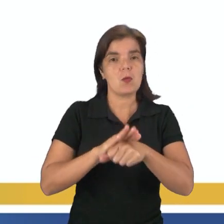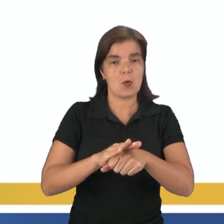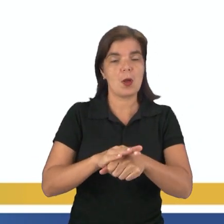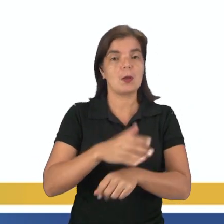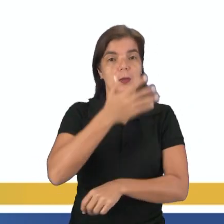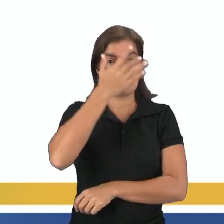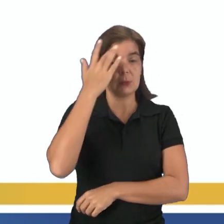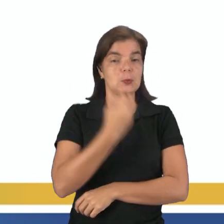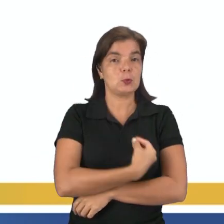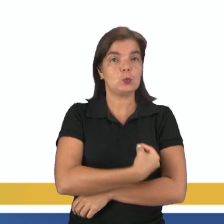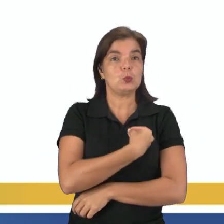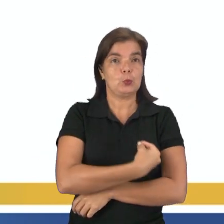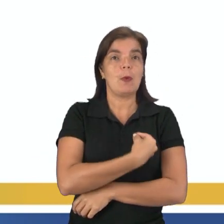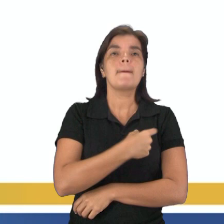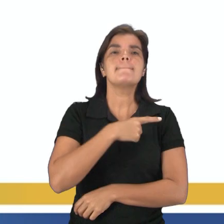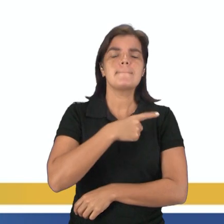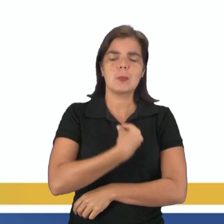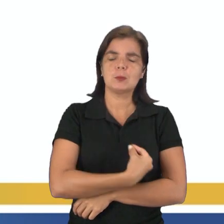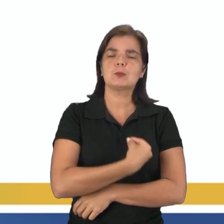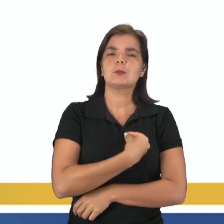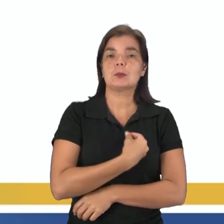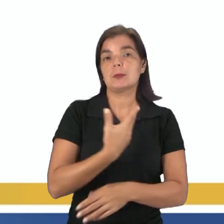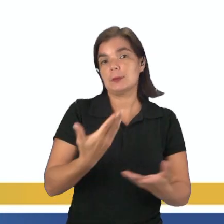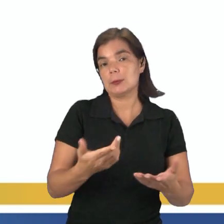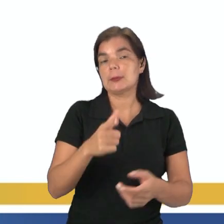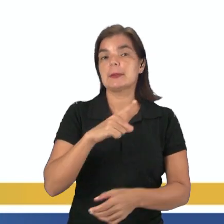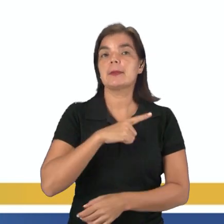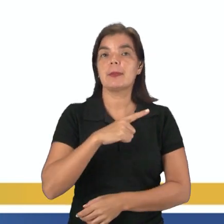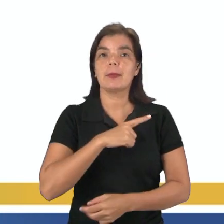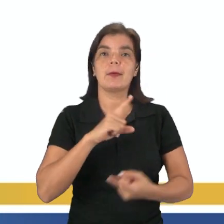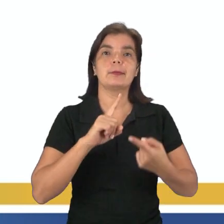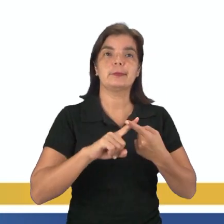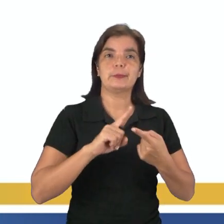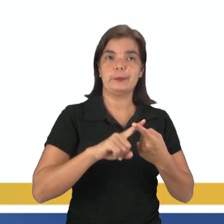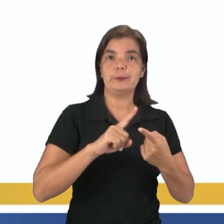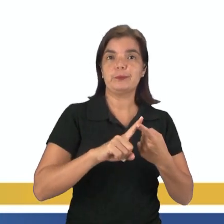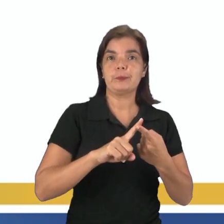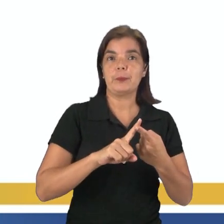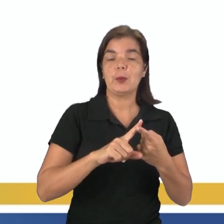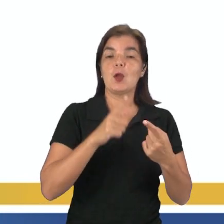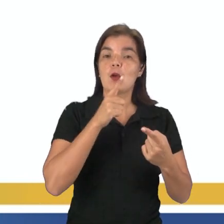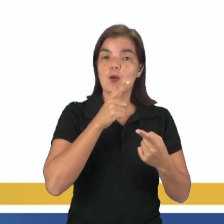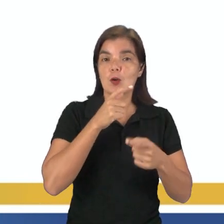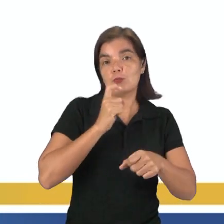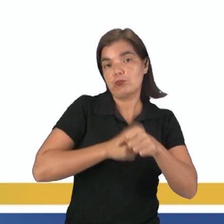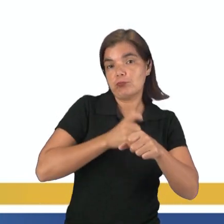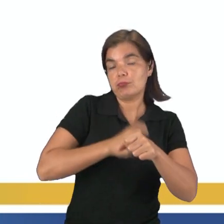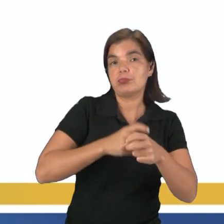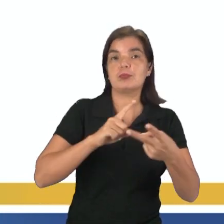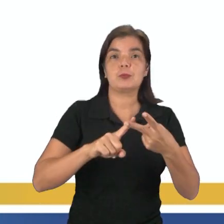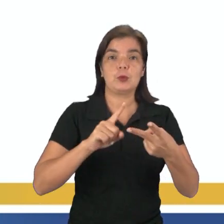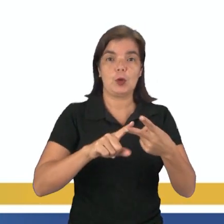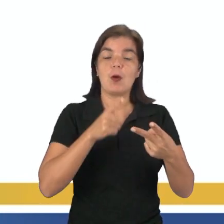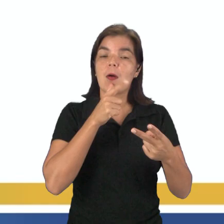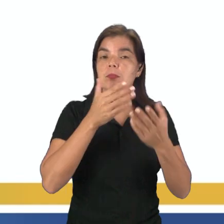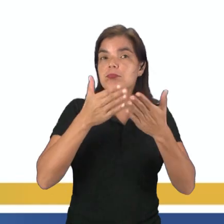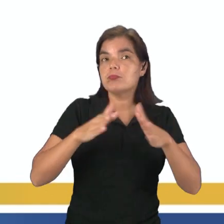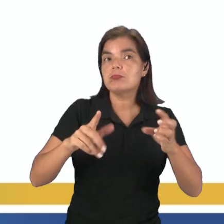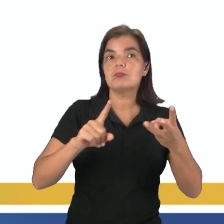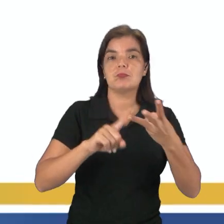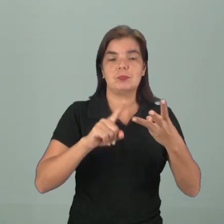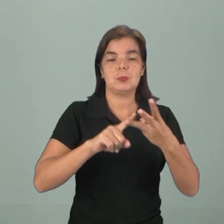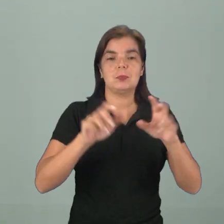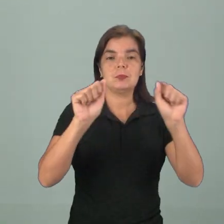que os seres vivos consigam existir. No caso, gente tem aí, a litosfera, que é a camada de rochas, hidrosfera, que é a água,